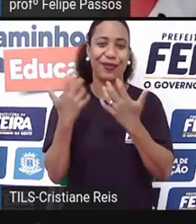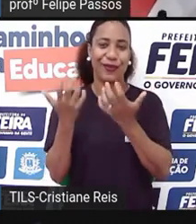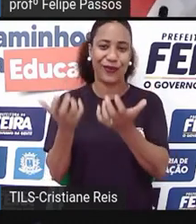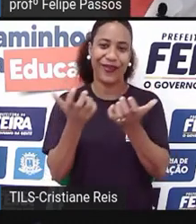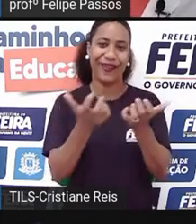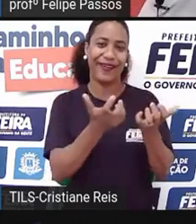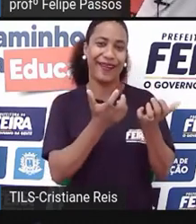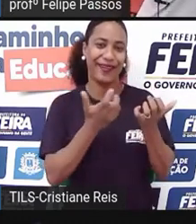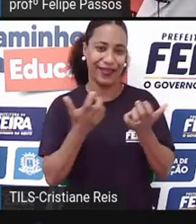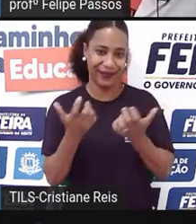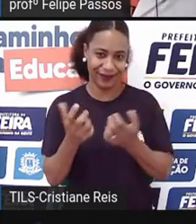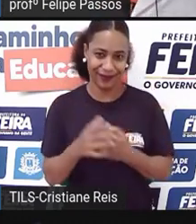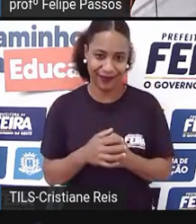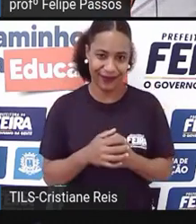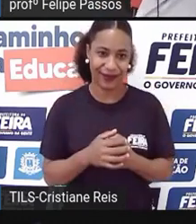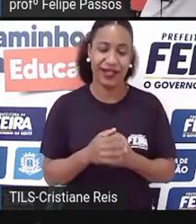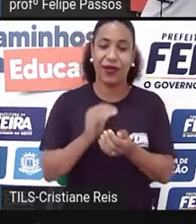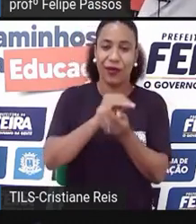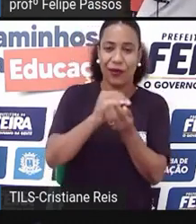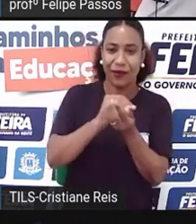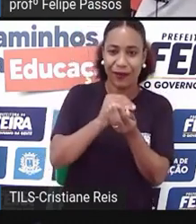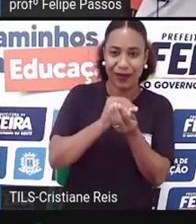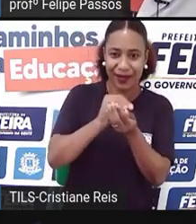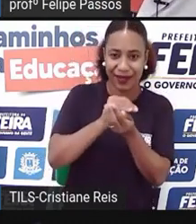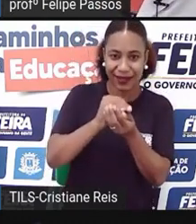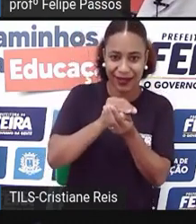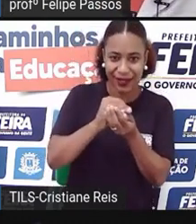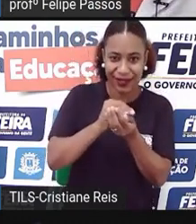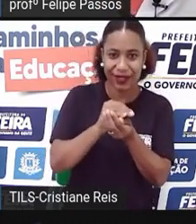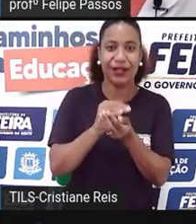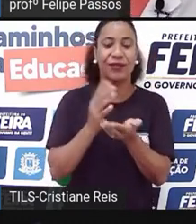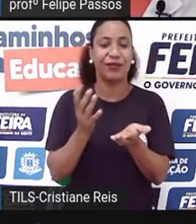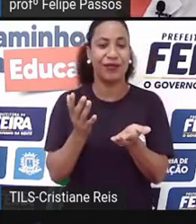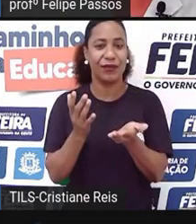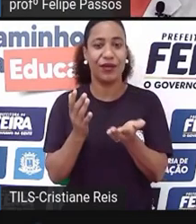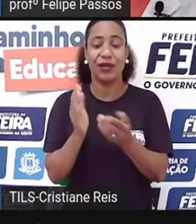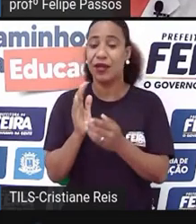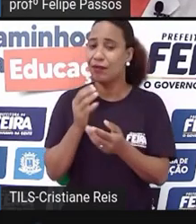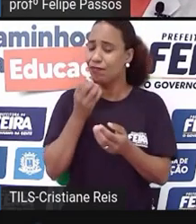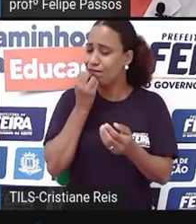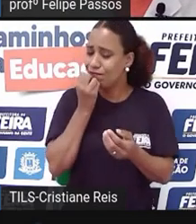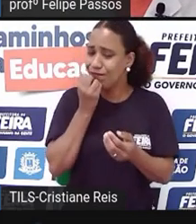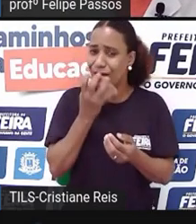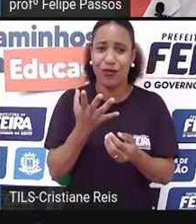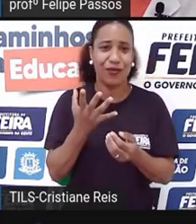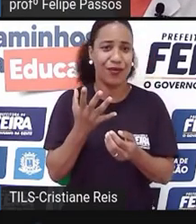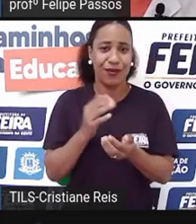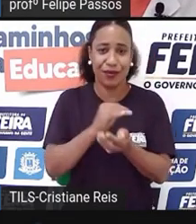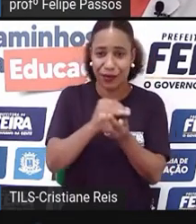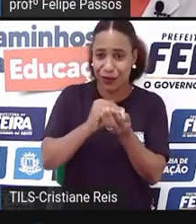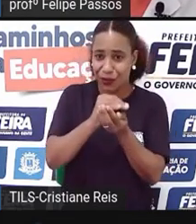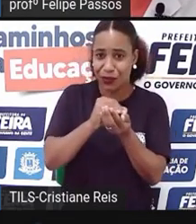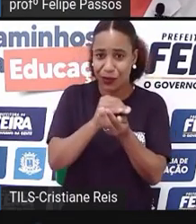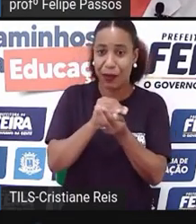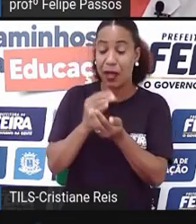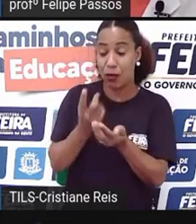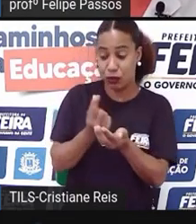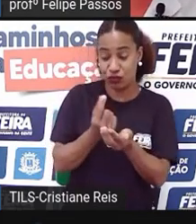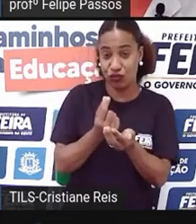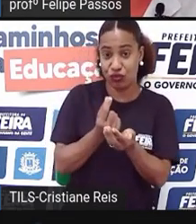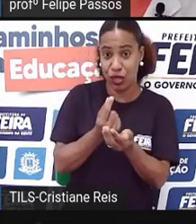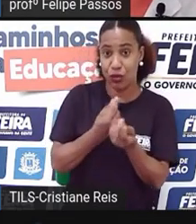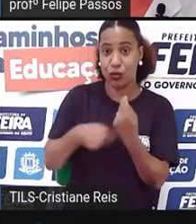Bom, eu vendo o brigadeiro que minha mãe faz porque eu ajudo em casa, muito, basta, é uma motivação muito forte, gente,